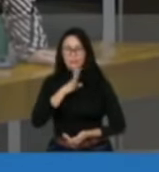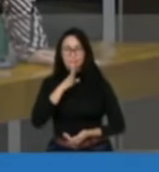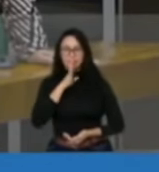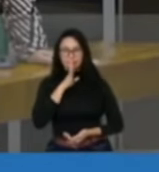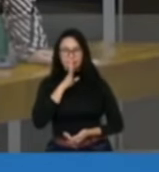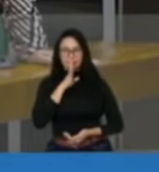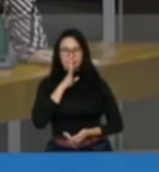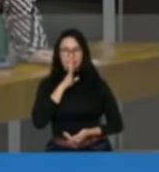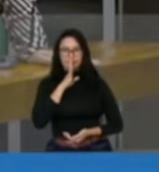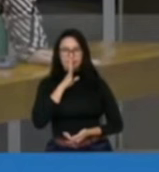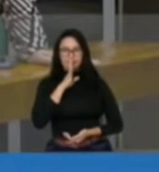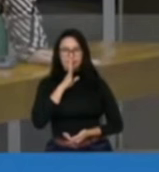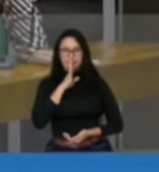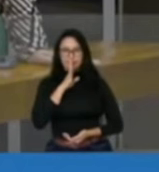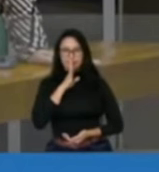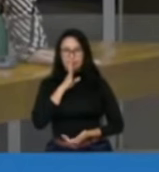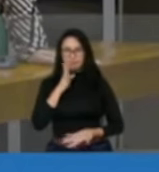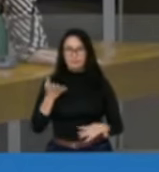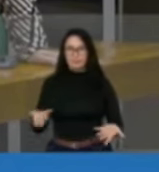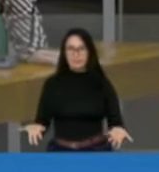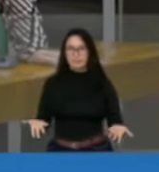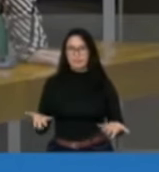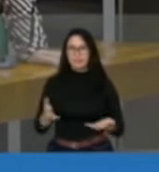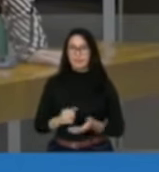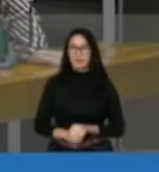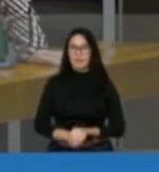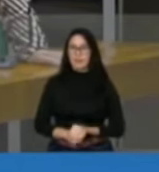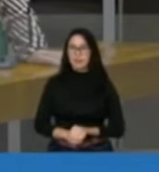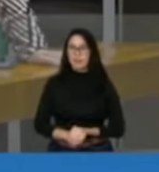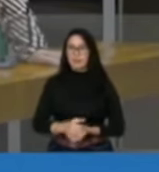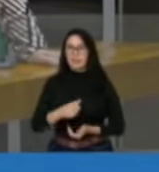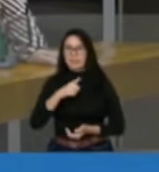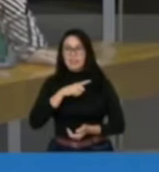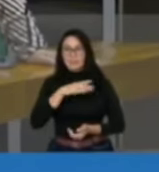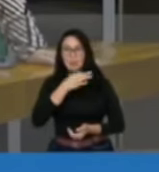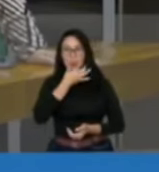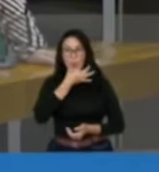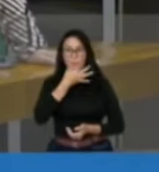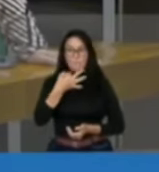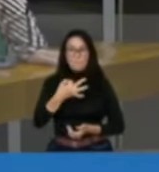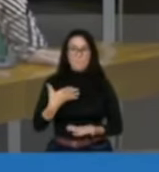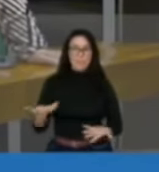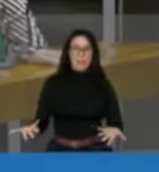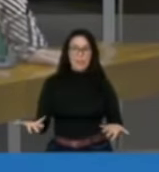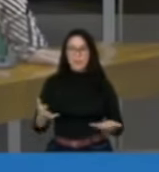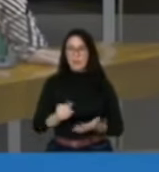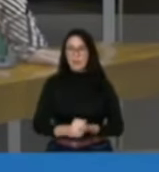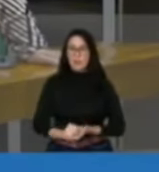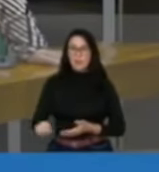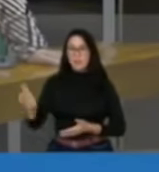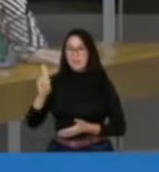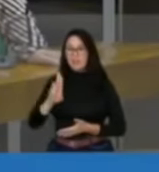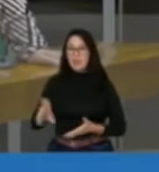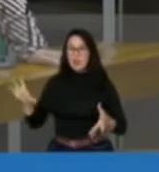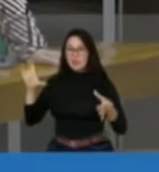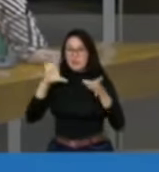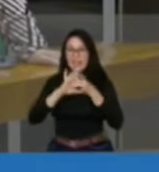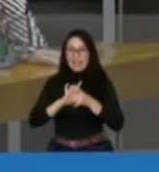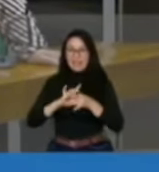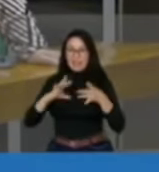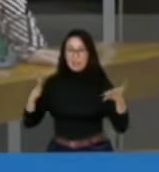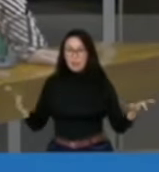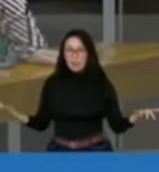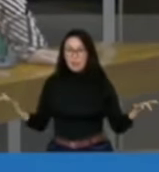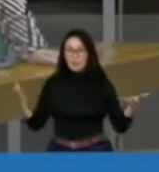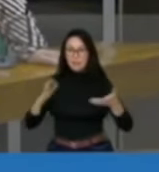quem critica quem discorda quem utiliza dos instrumentos da democracia a favor da democracia para